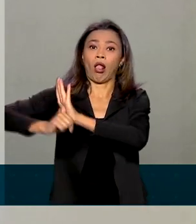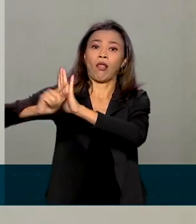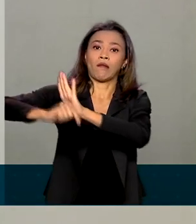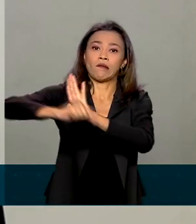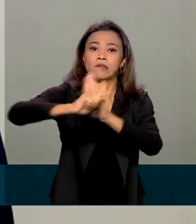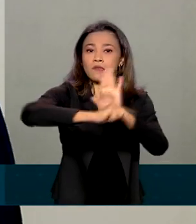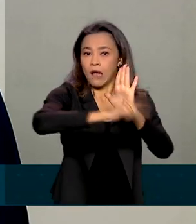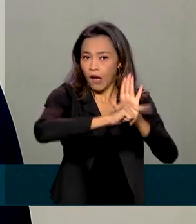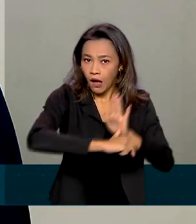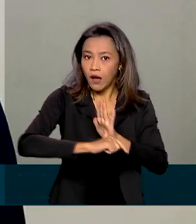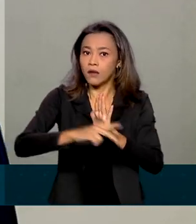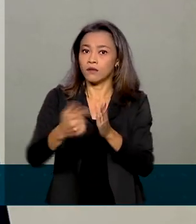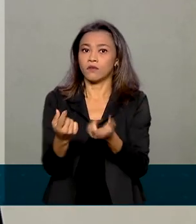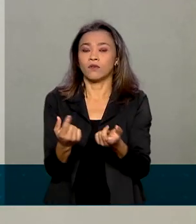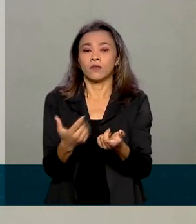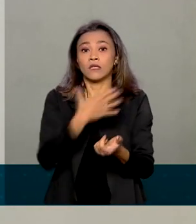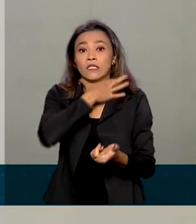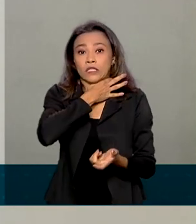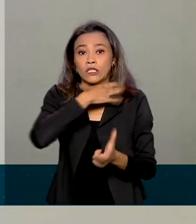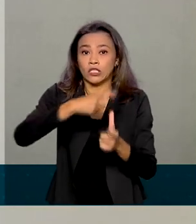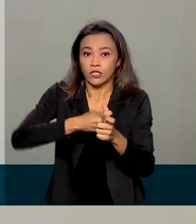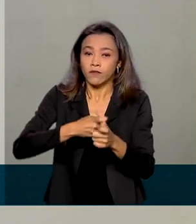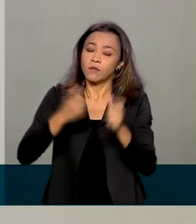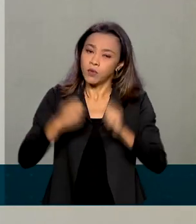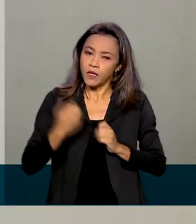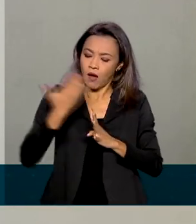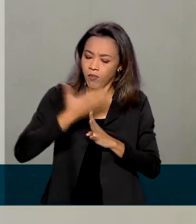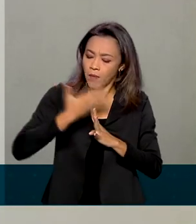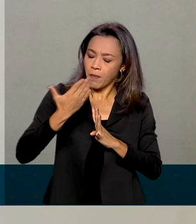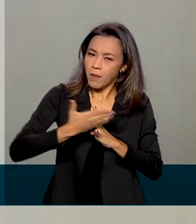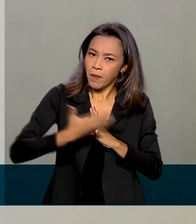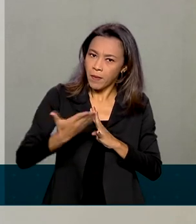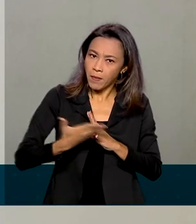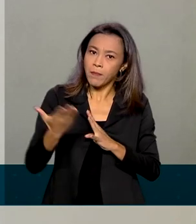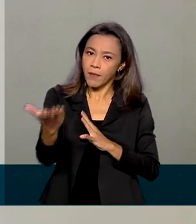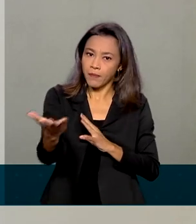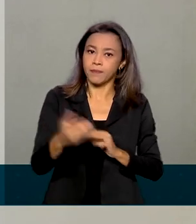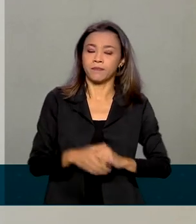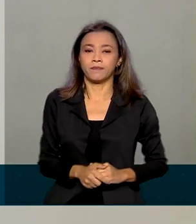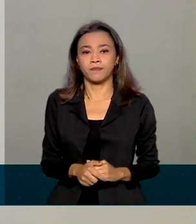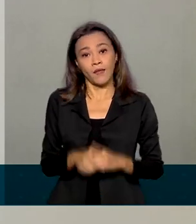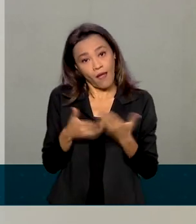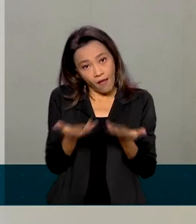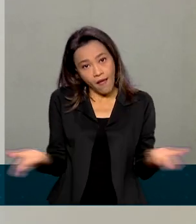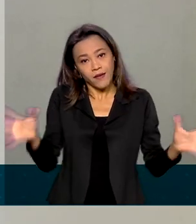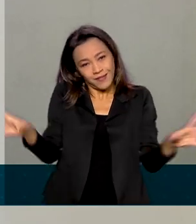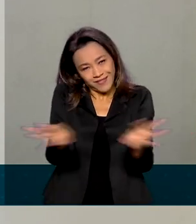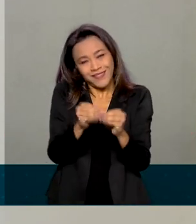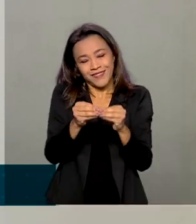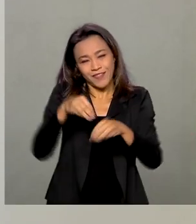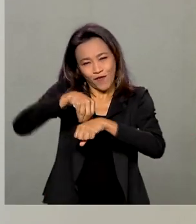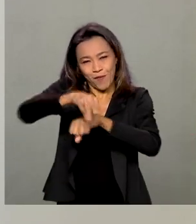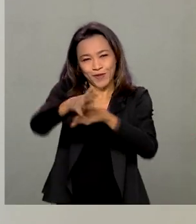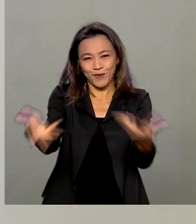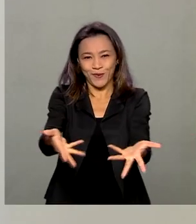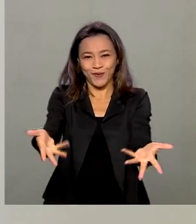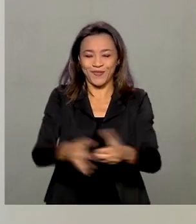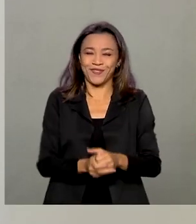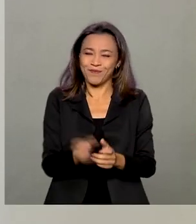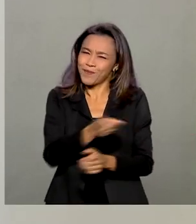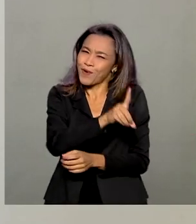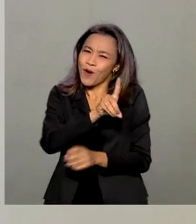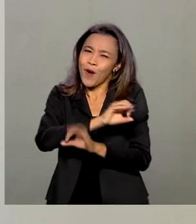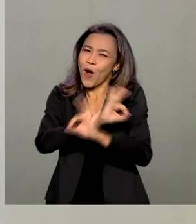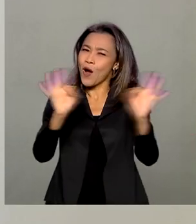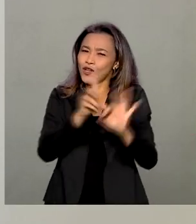junto a entidades governamentais refinanciá-los numa espécie de um novo refis. Essa é informação que nós tínhamos para hoje e tenha um